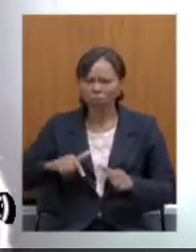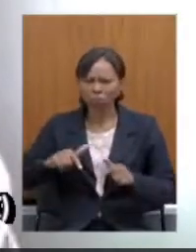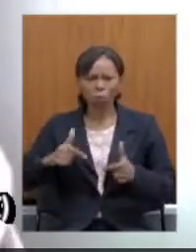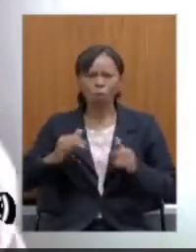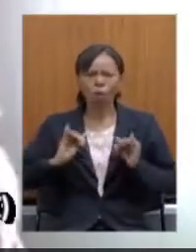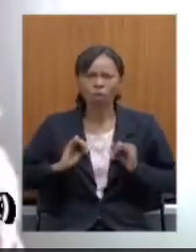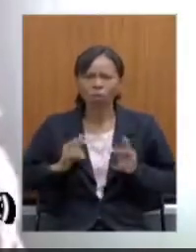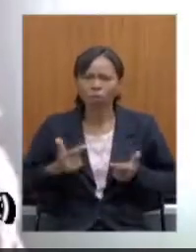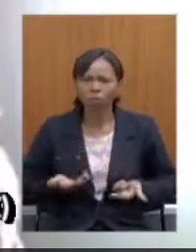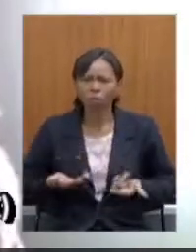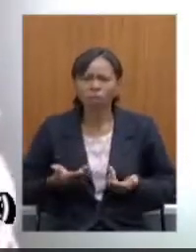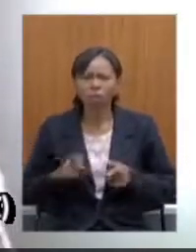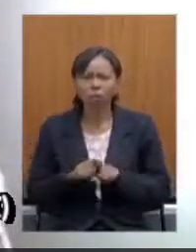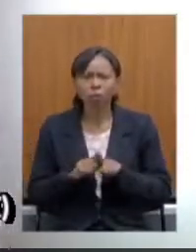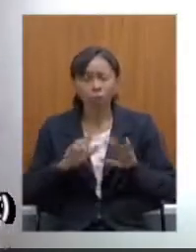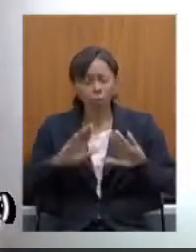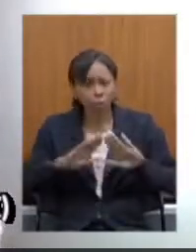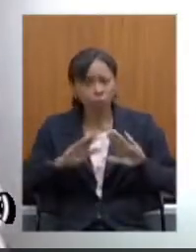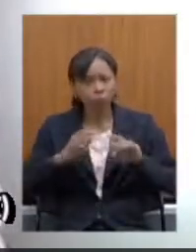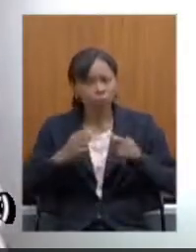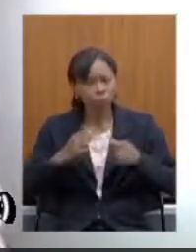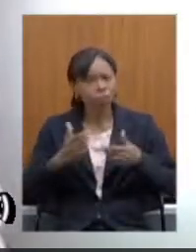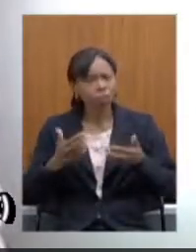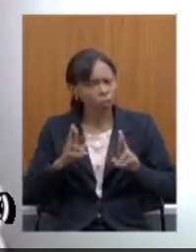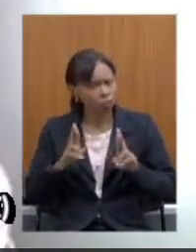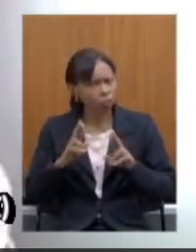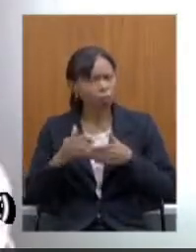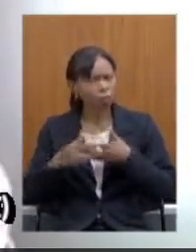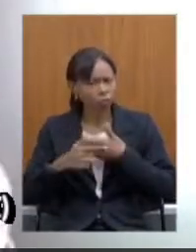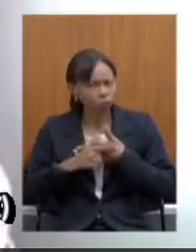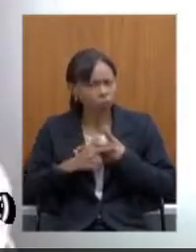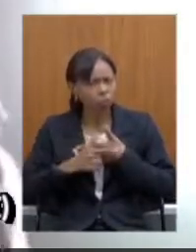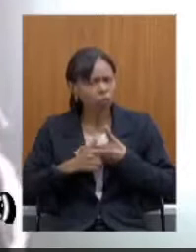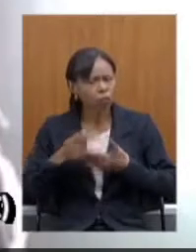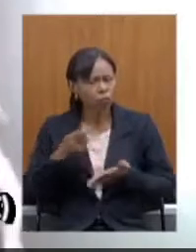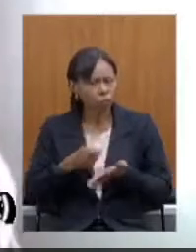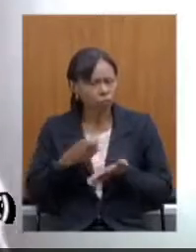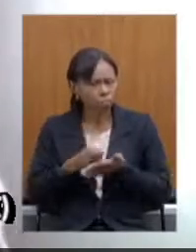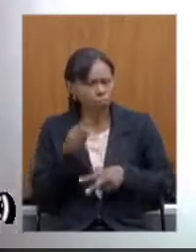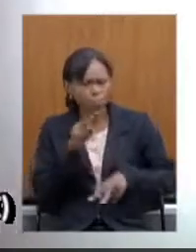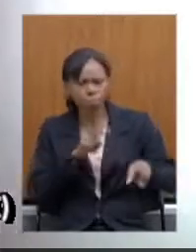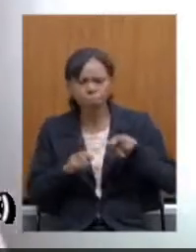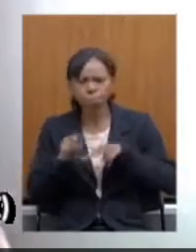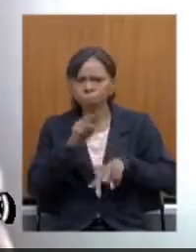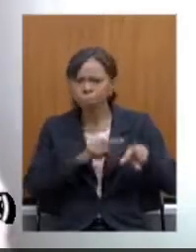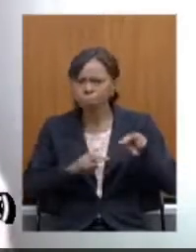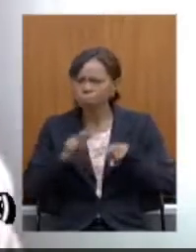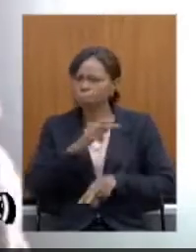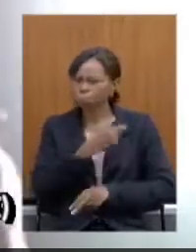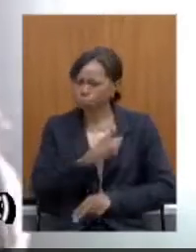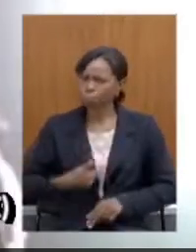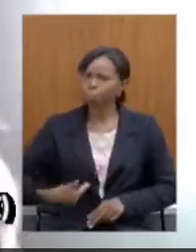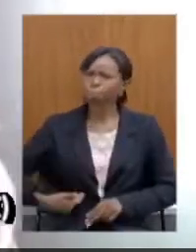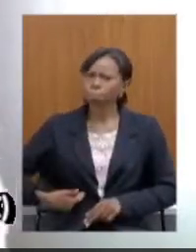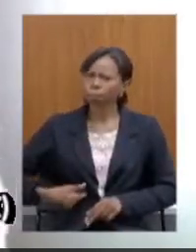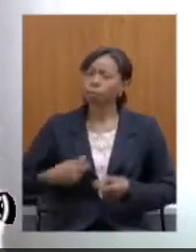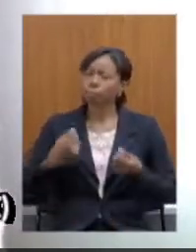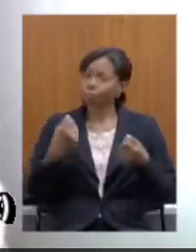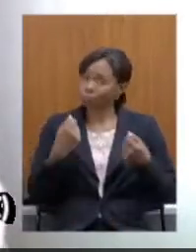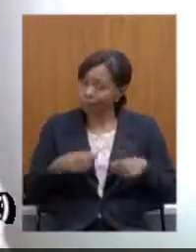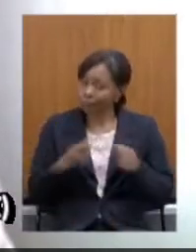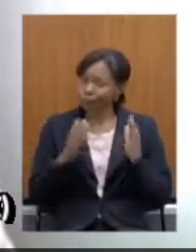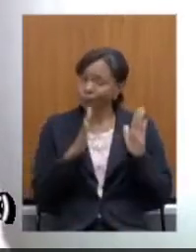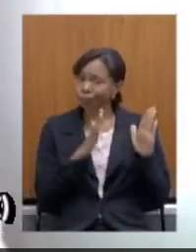posicionar também nesse sentido a Assembleia Legislativa tem o dever de fiscalizar o estado e nós precisamos de tempo para isso